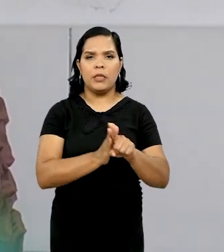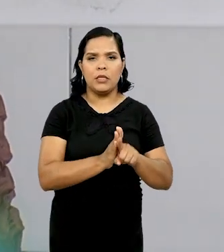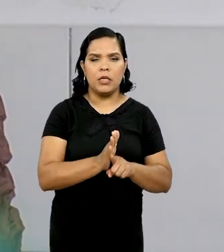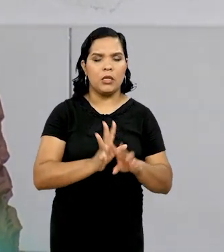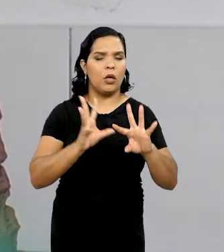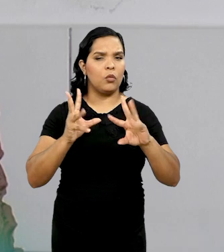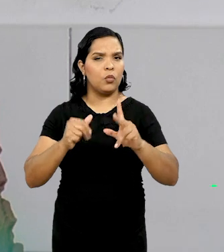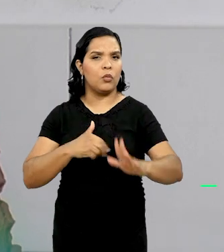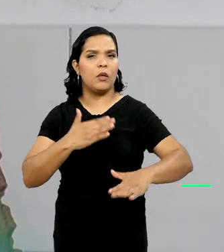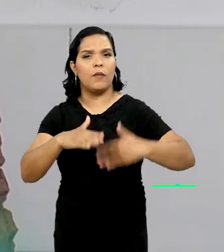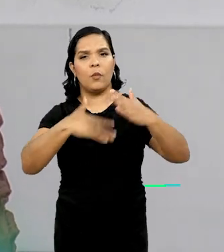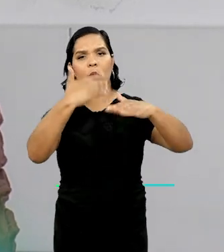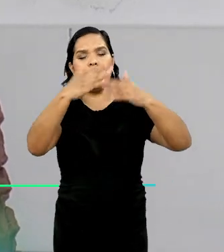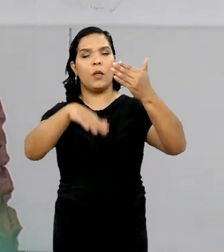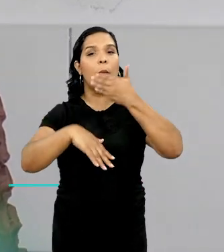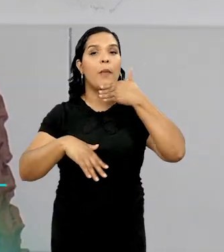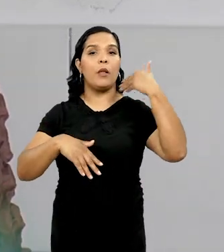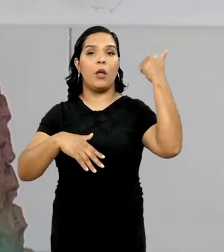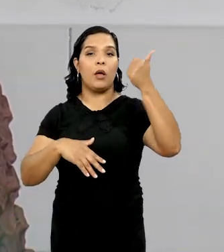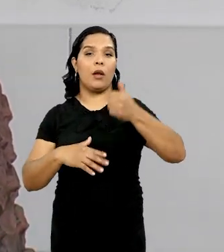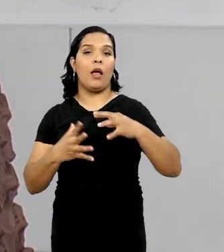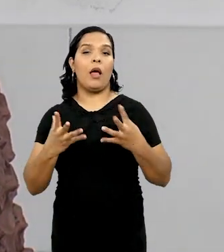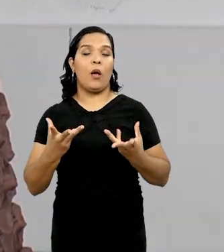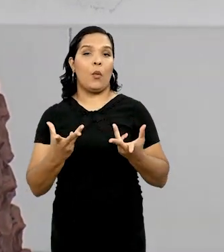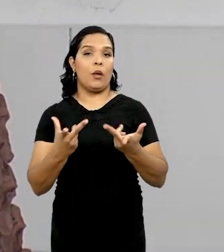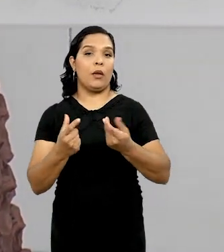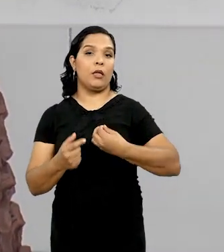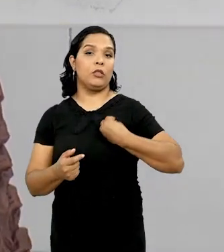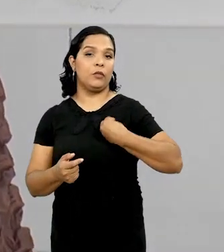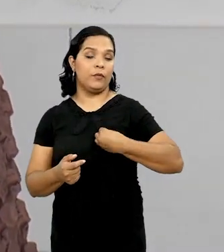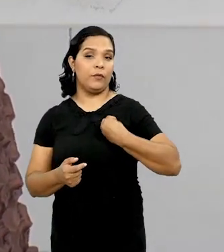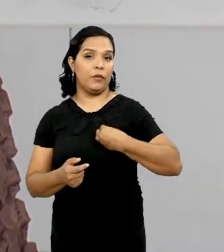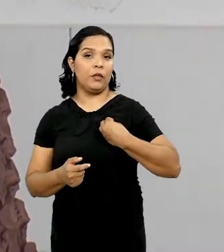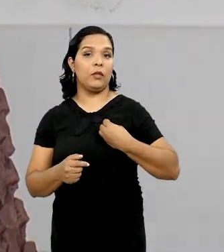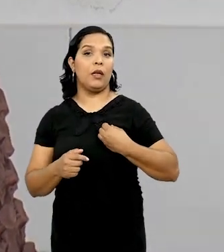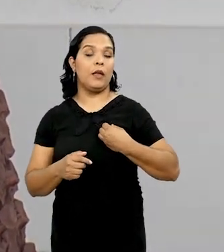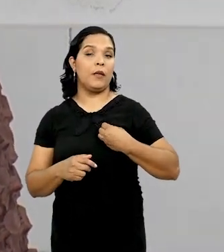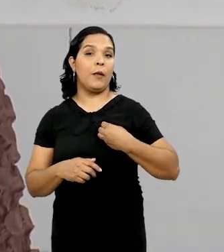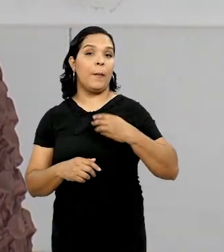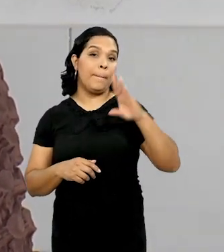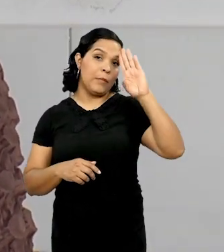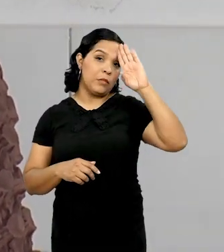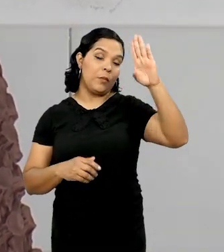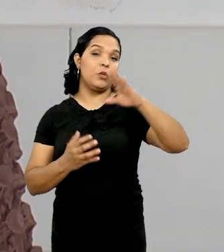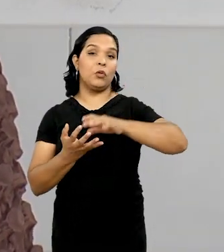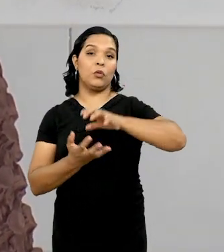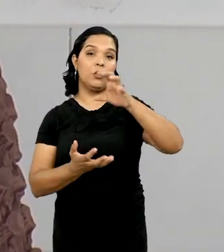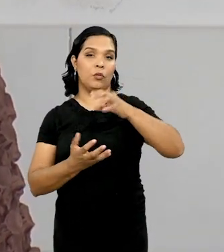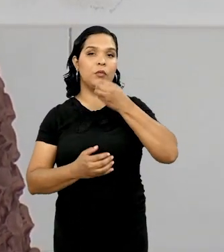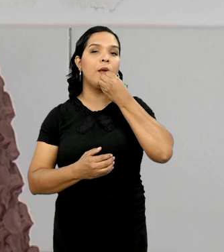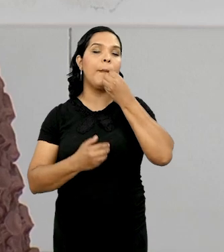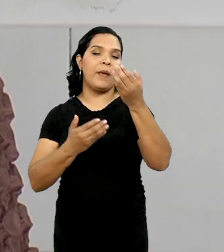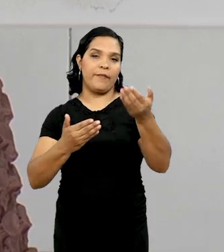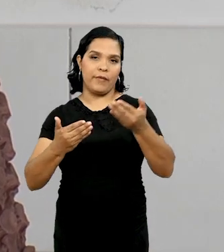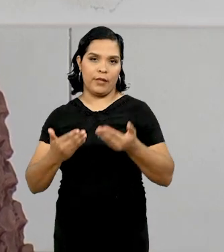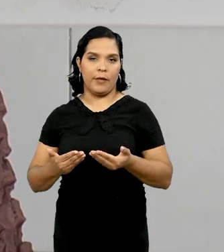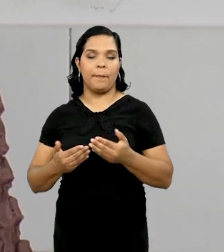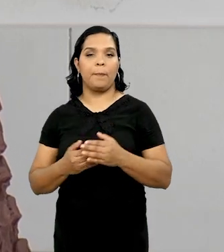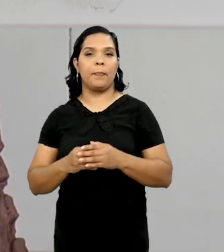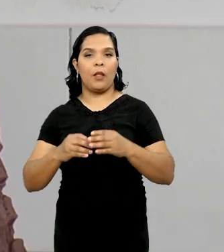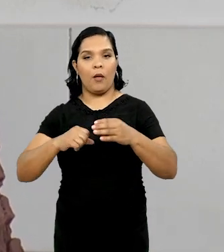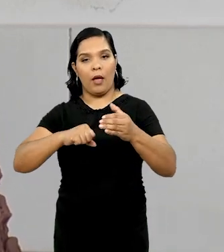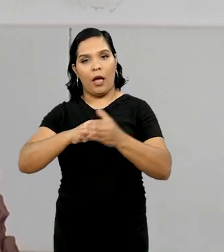desenvolvimento para melhorar a qualidade de vida do ser humano, especialmente a do idoso, é super bem-vinda.